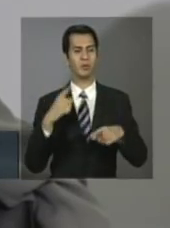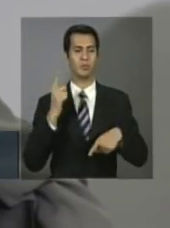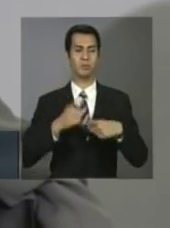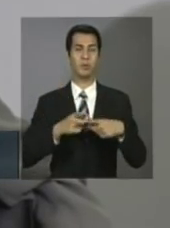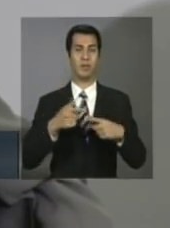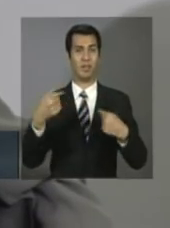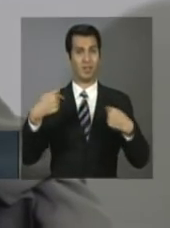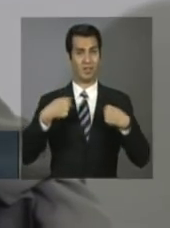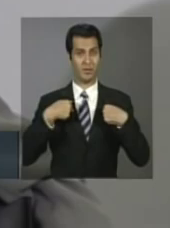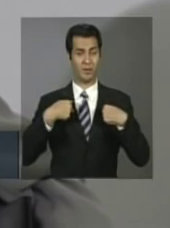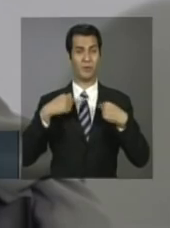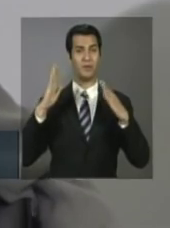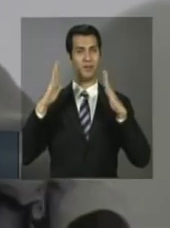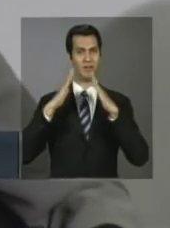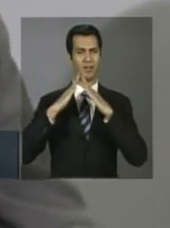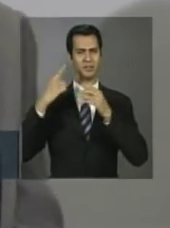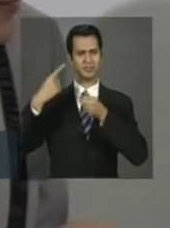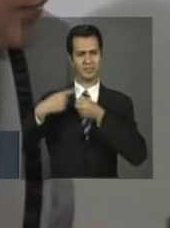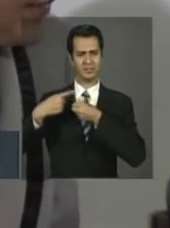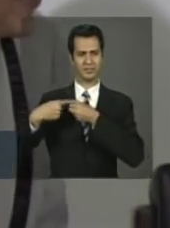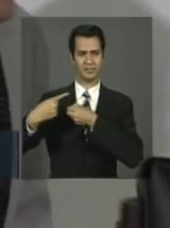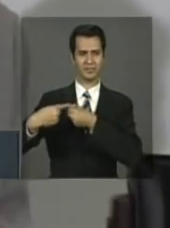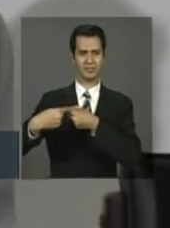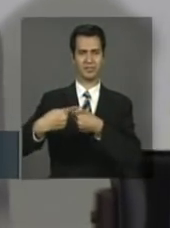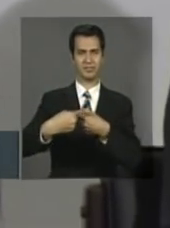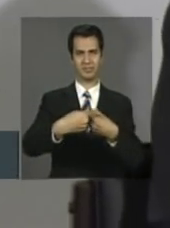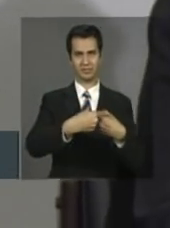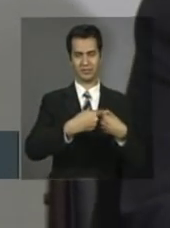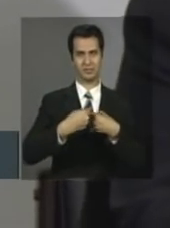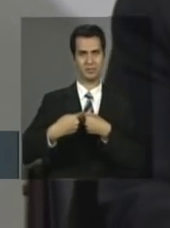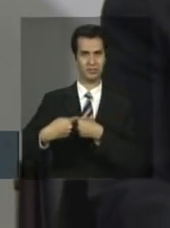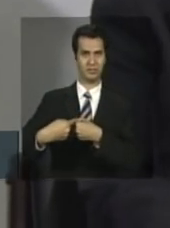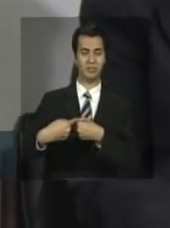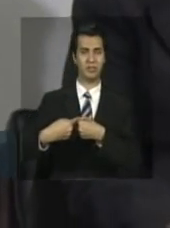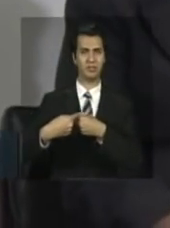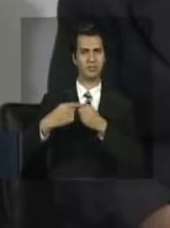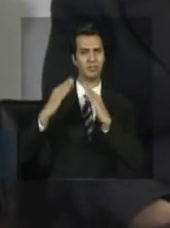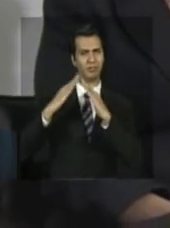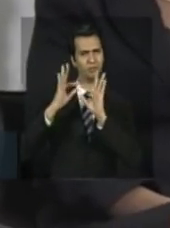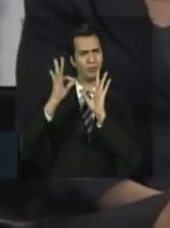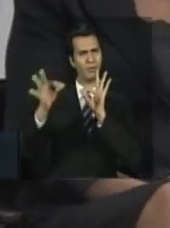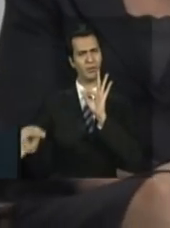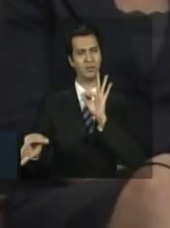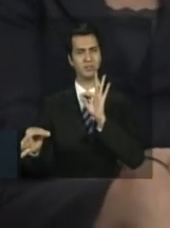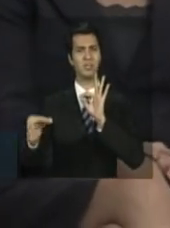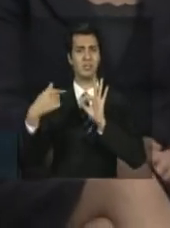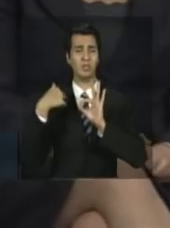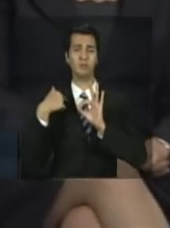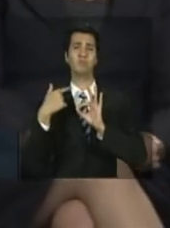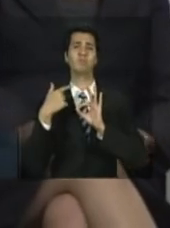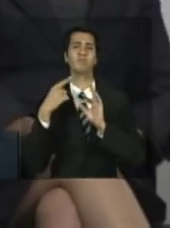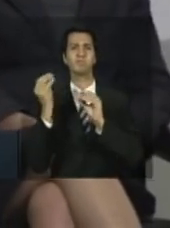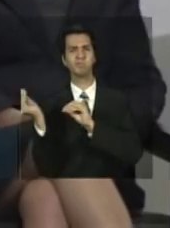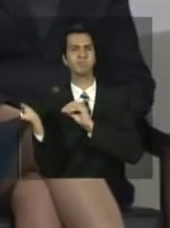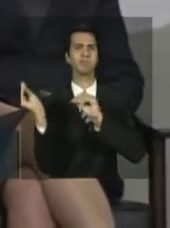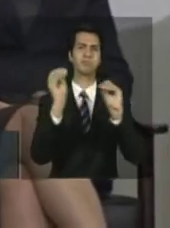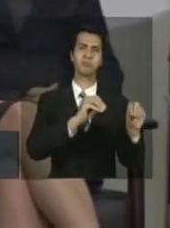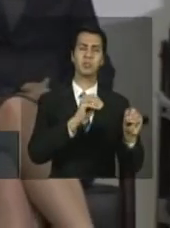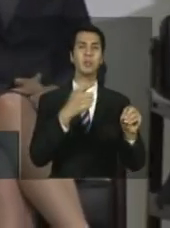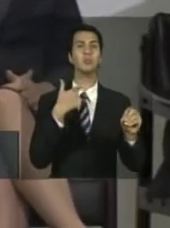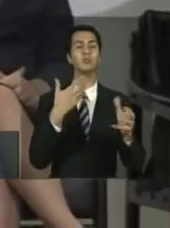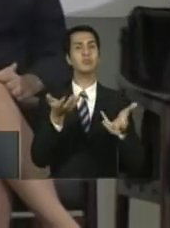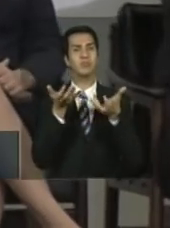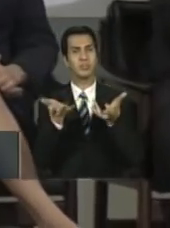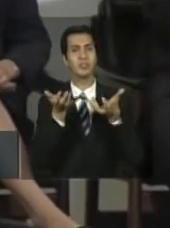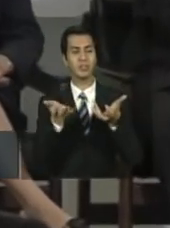saí do meu interior à procura de melhorar de vida. Bem jovem, já tinha o